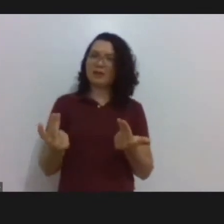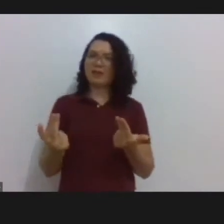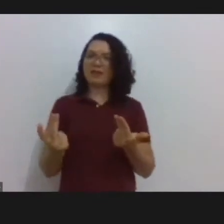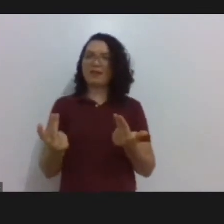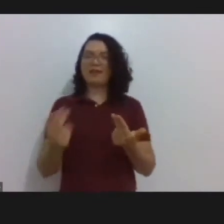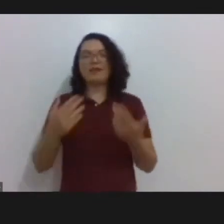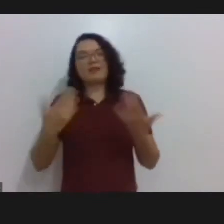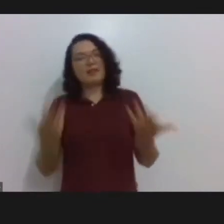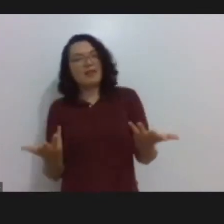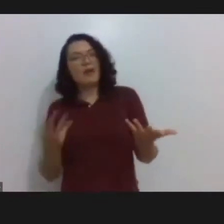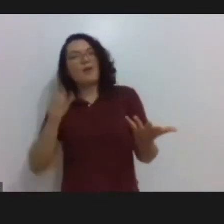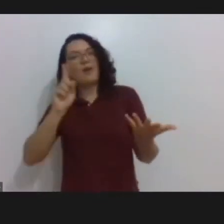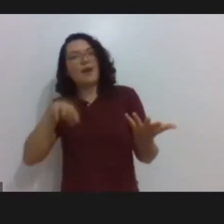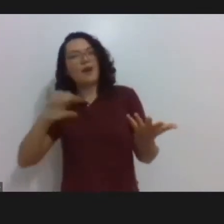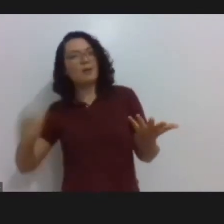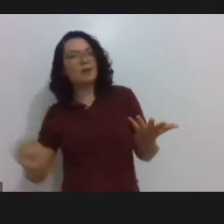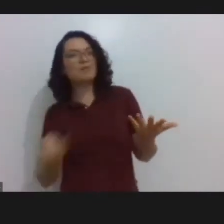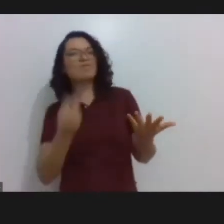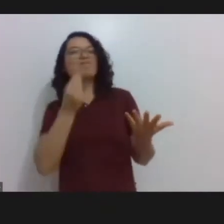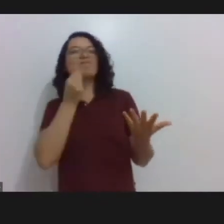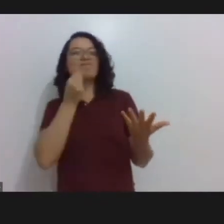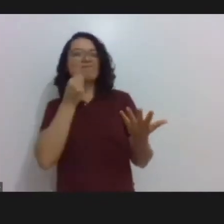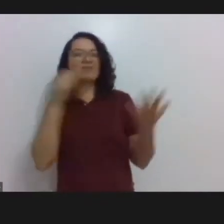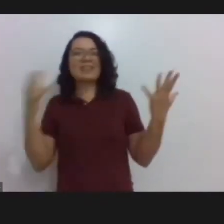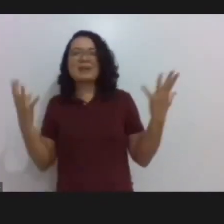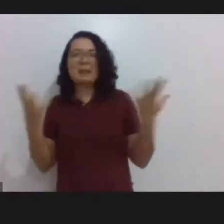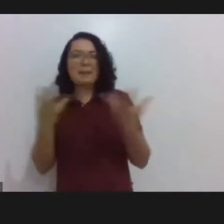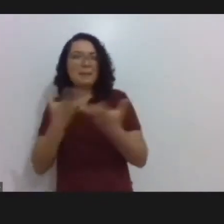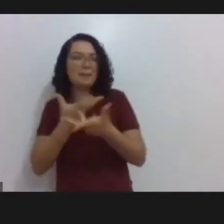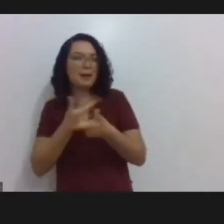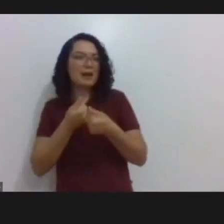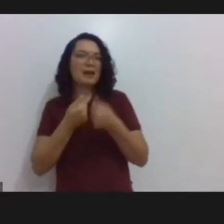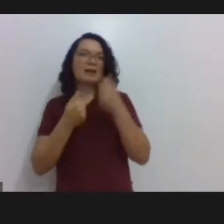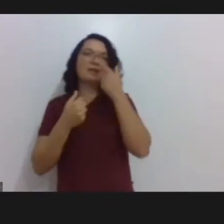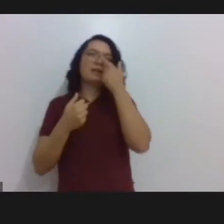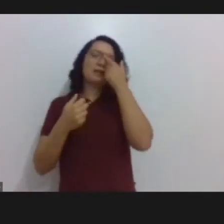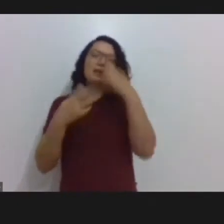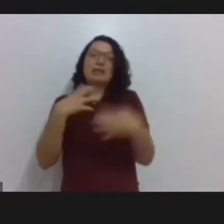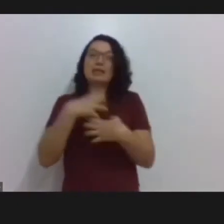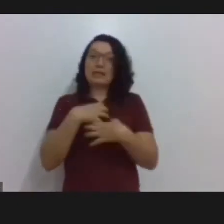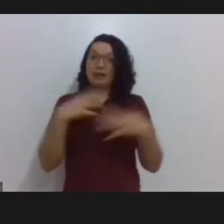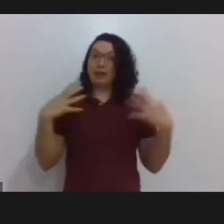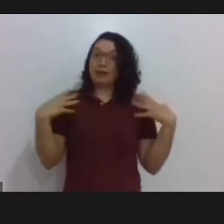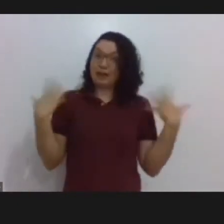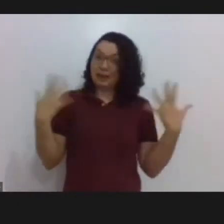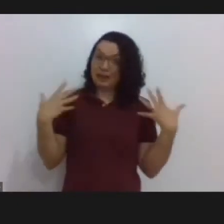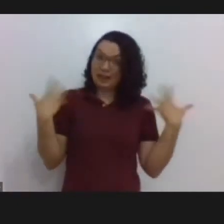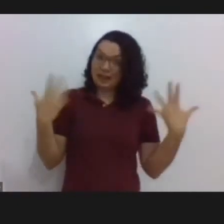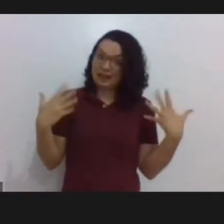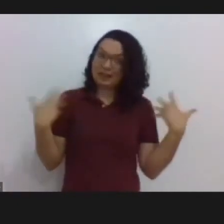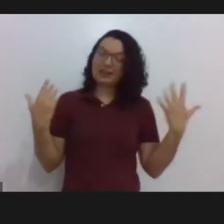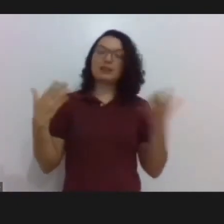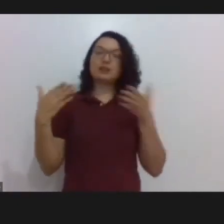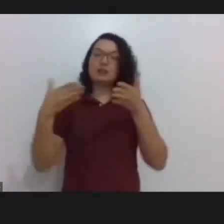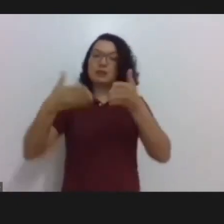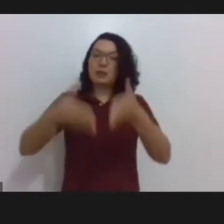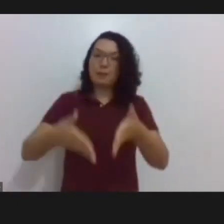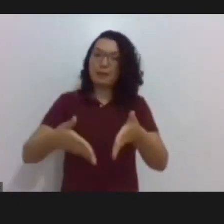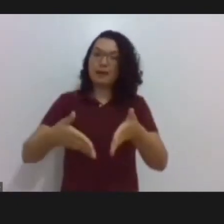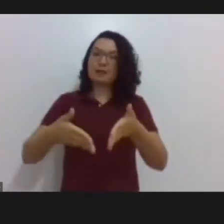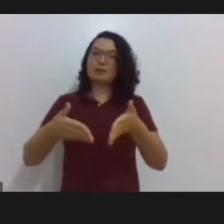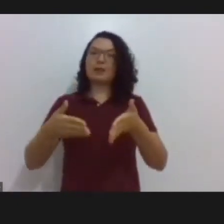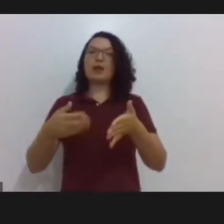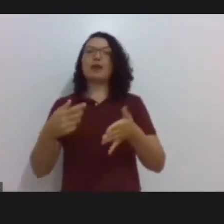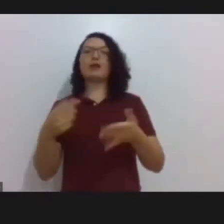incrível. E com grande alegria, participo agora de isto, que é um tema que, em princípio,